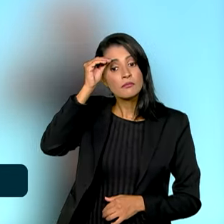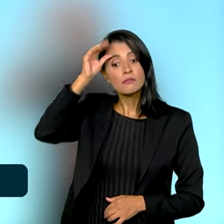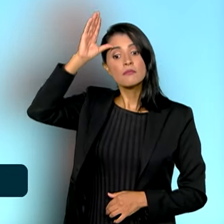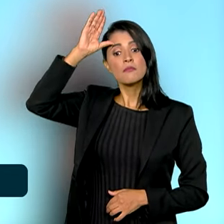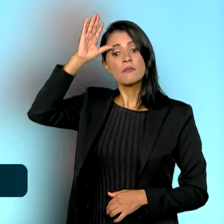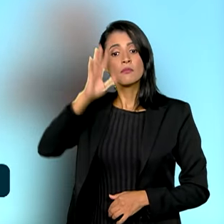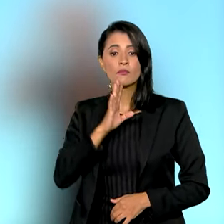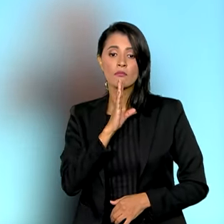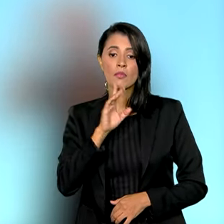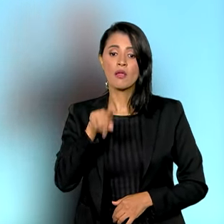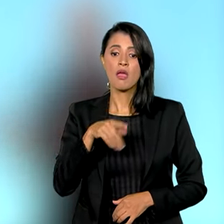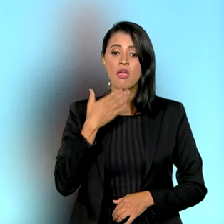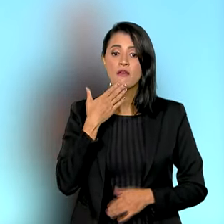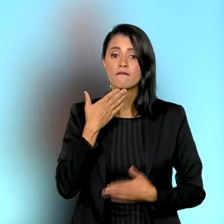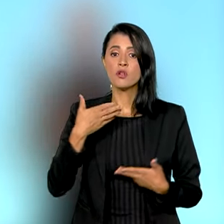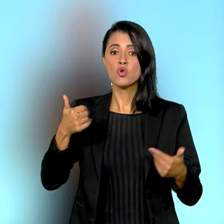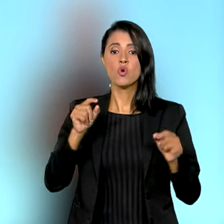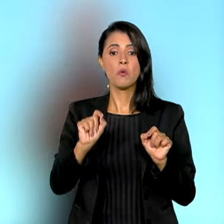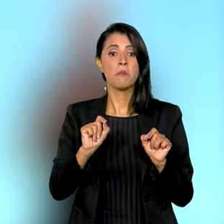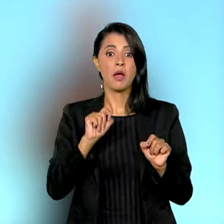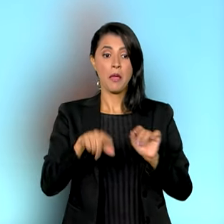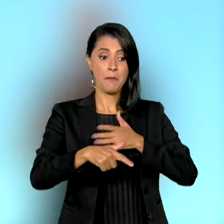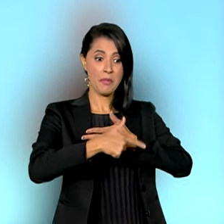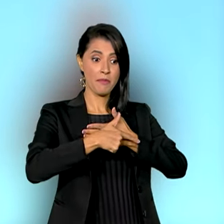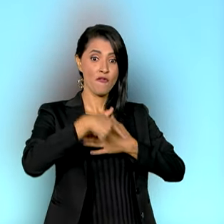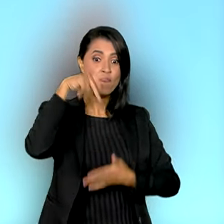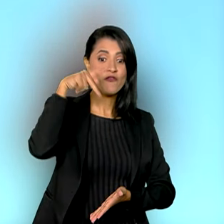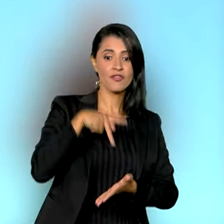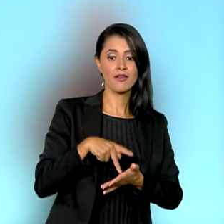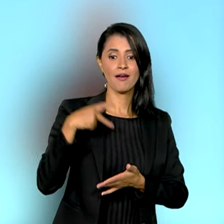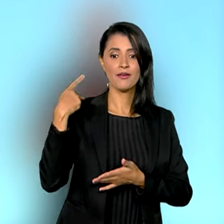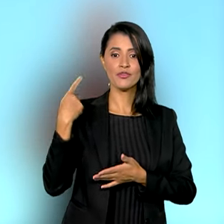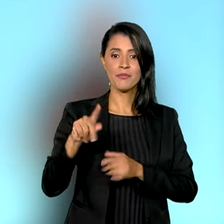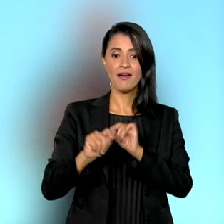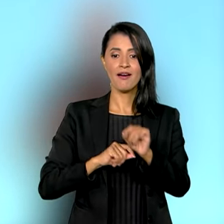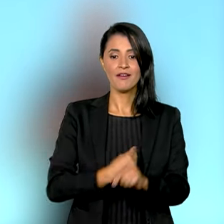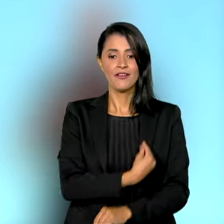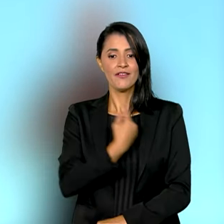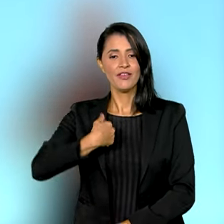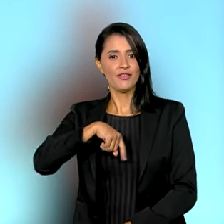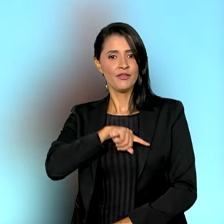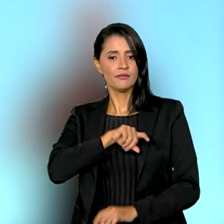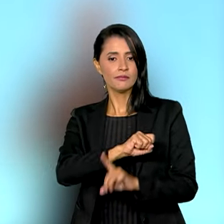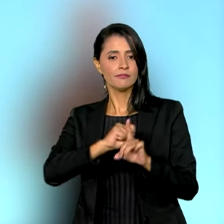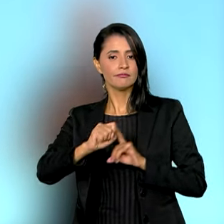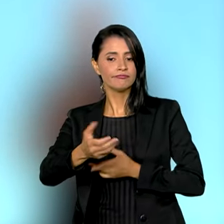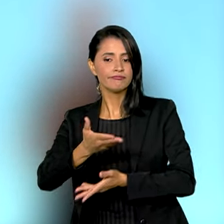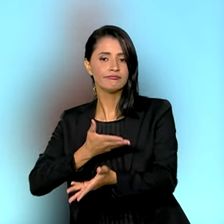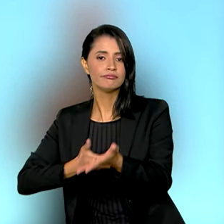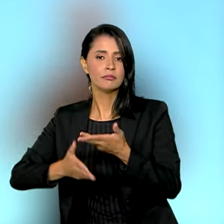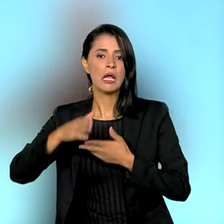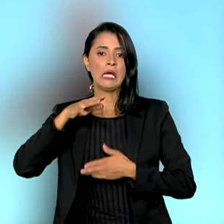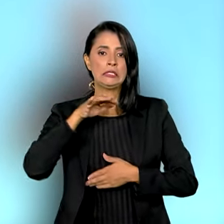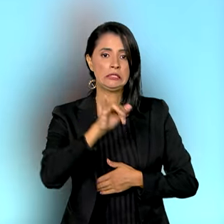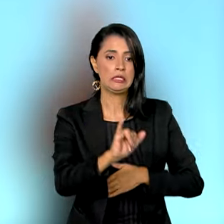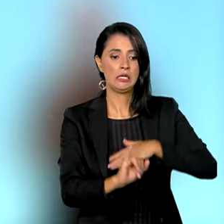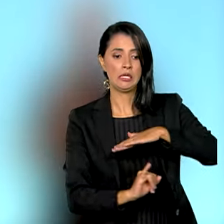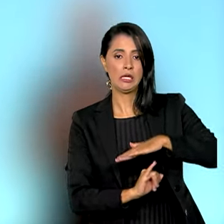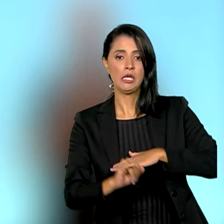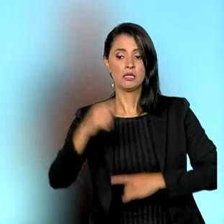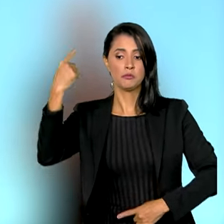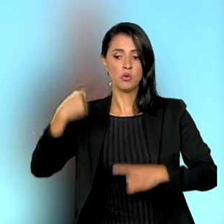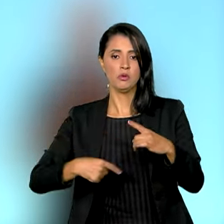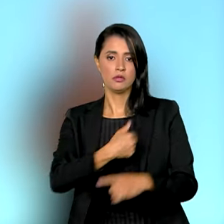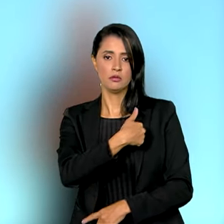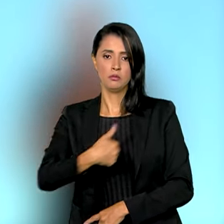valioso, mas ele só cumpre o seu papel para o bem viver das nossas sociedades se as instituições e as políticas